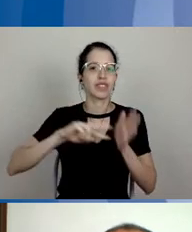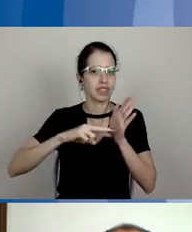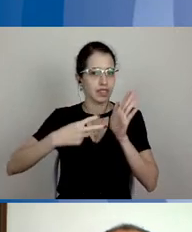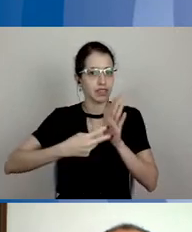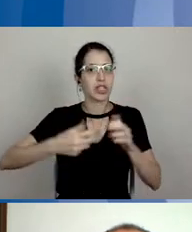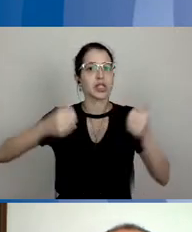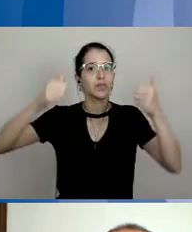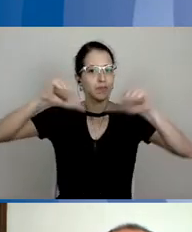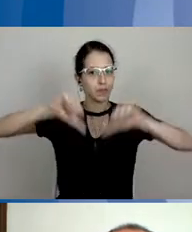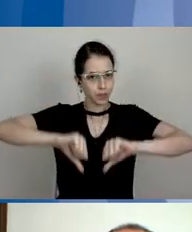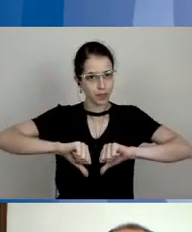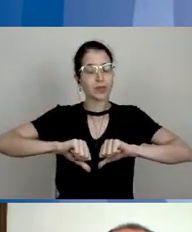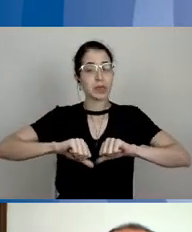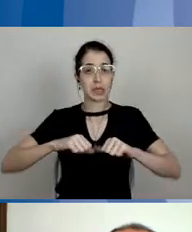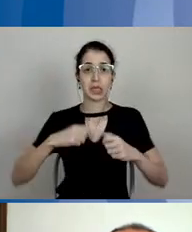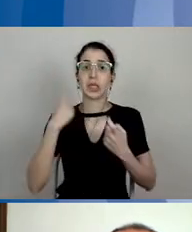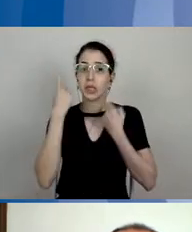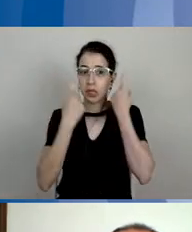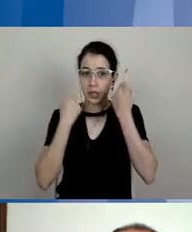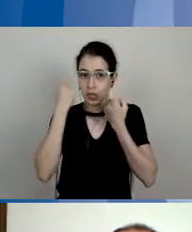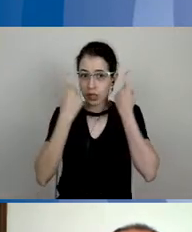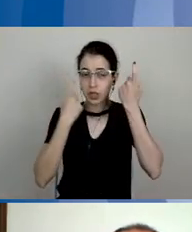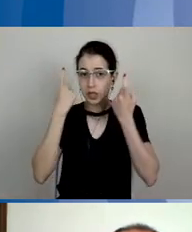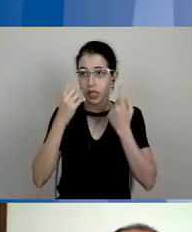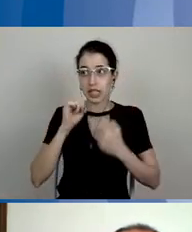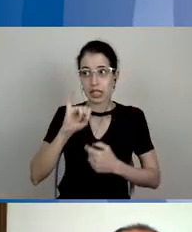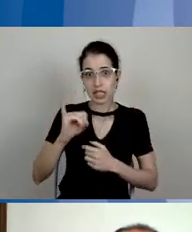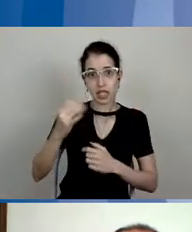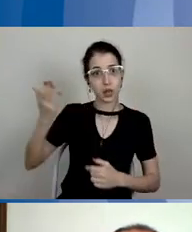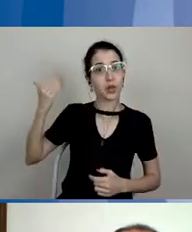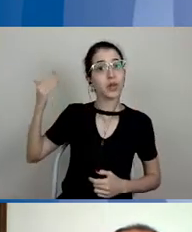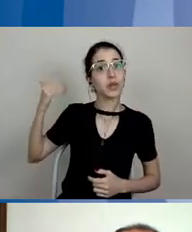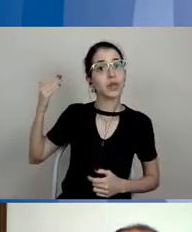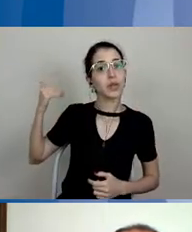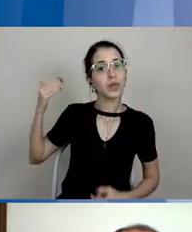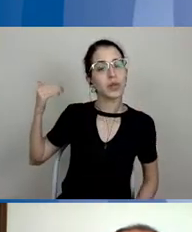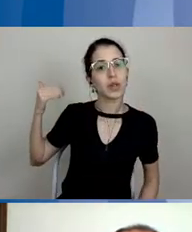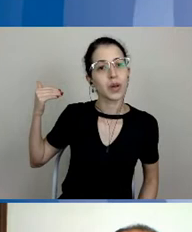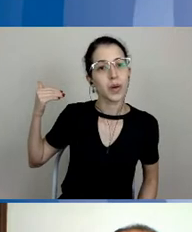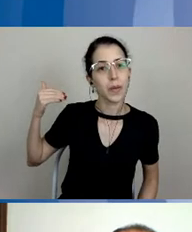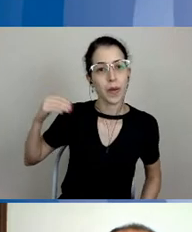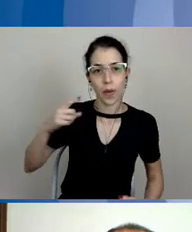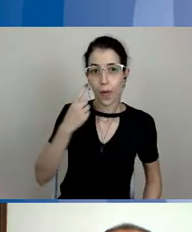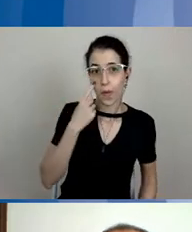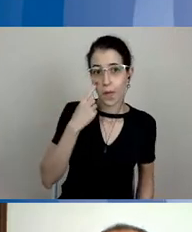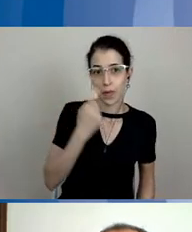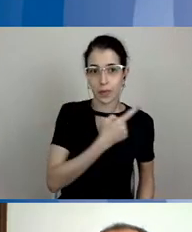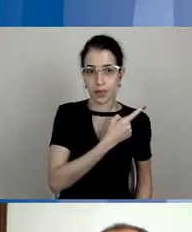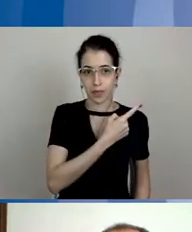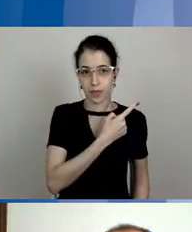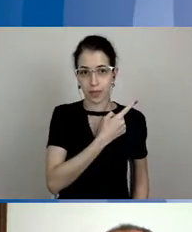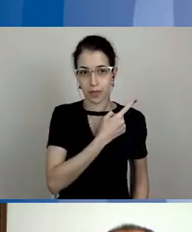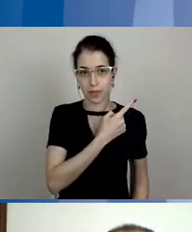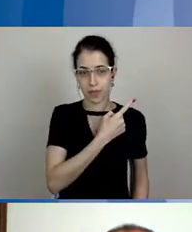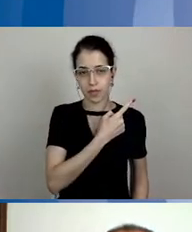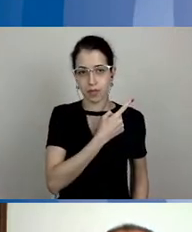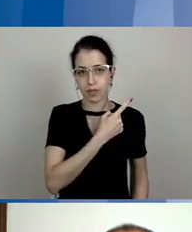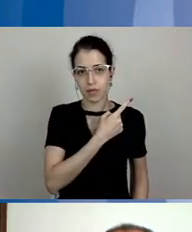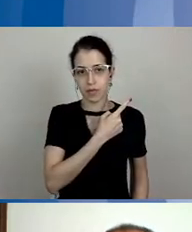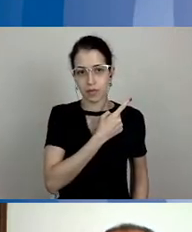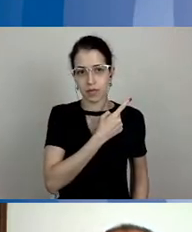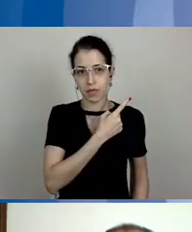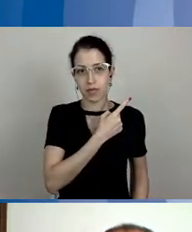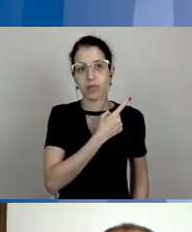preocupante nesse momento. Quer dizer, se naquele momento ali, quando a gente estava nessa fase aqui, ó, nós decidimos interromper as